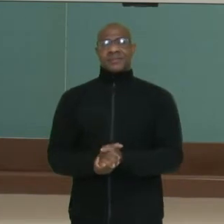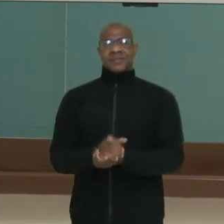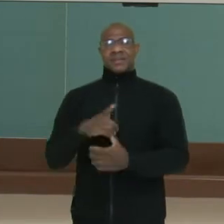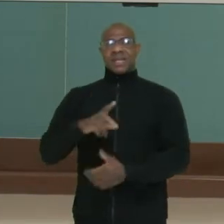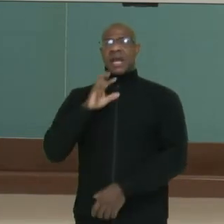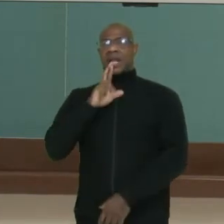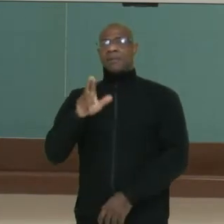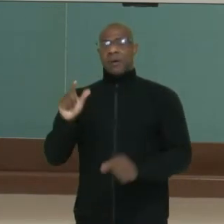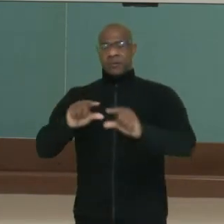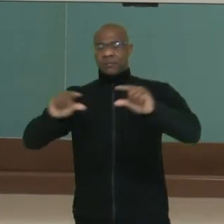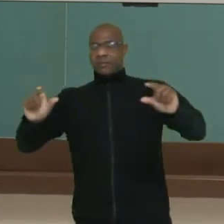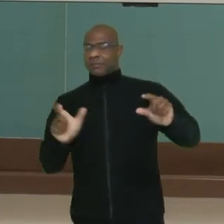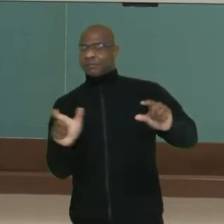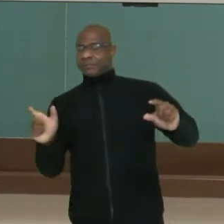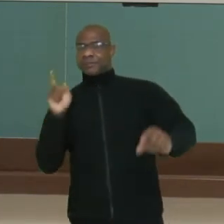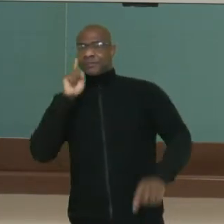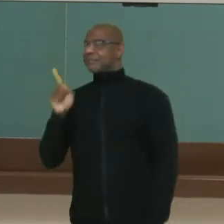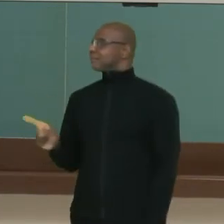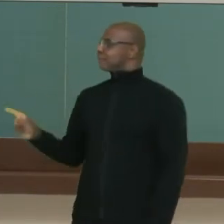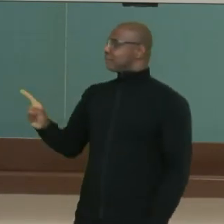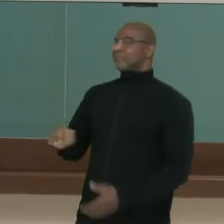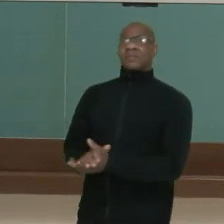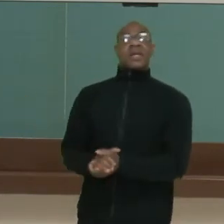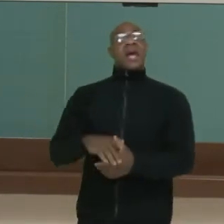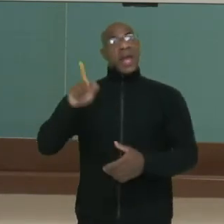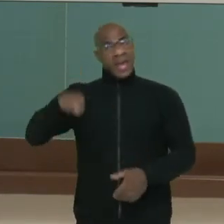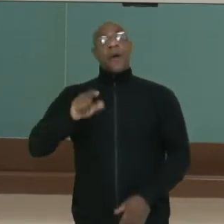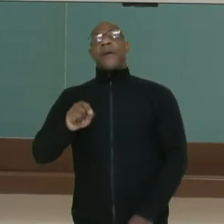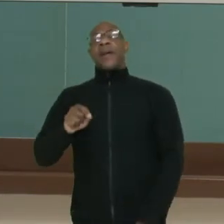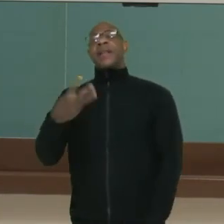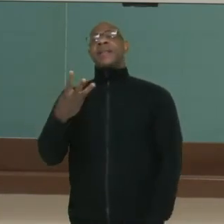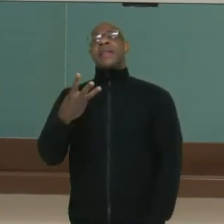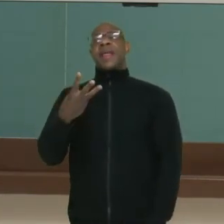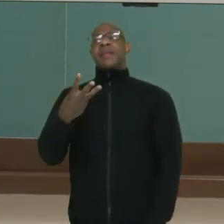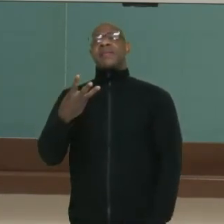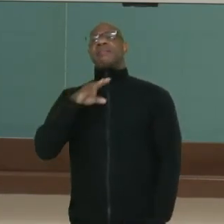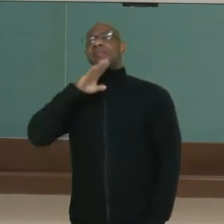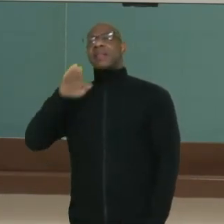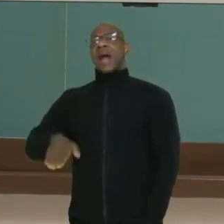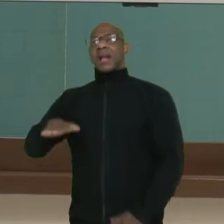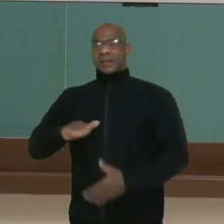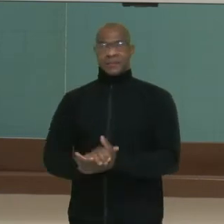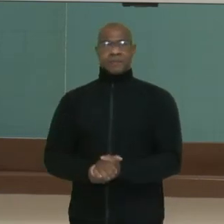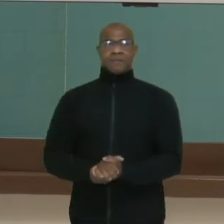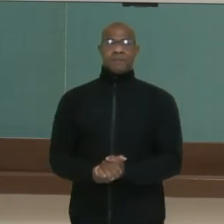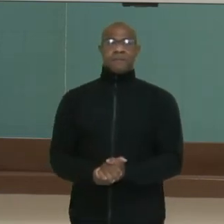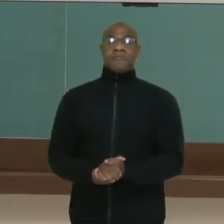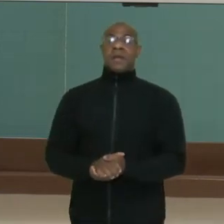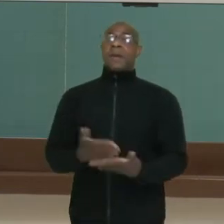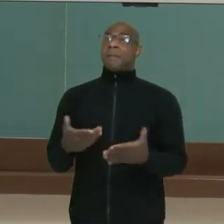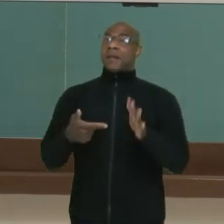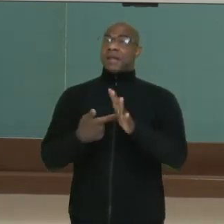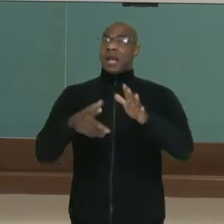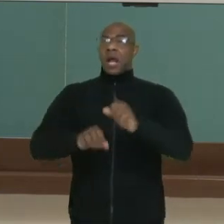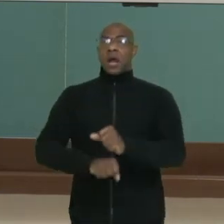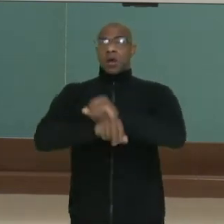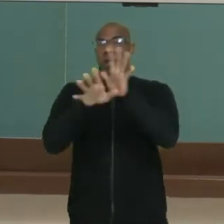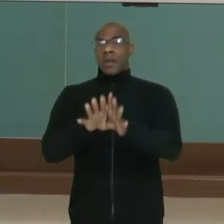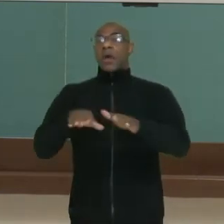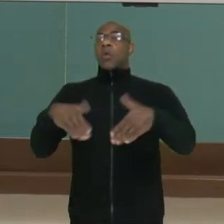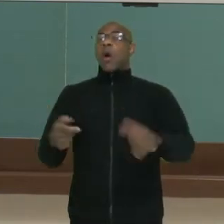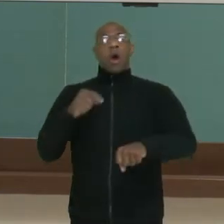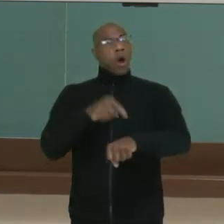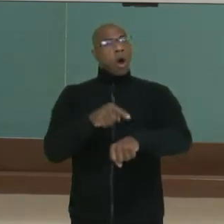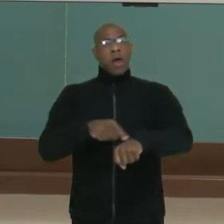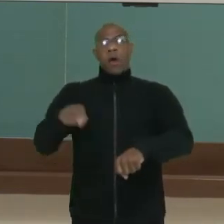It's at 3 o'clock, é às 3 horas. Para esclarecer a que horas